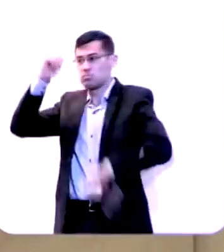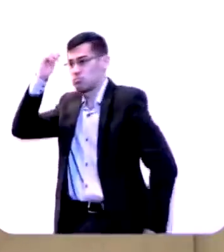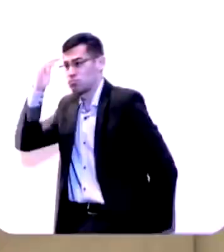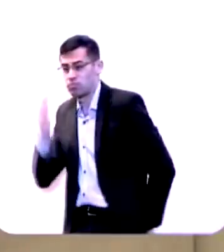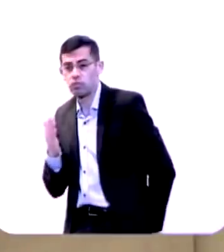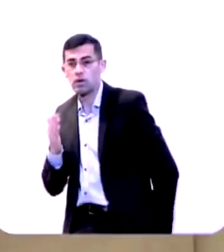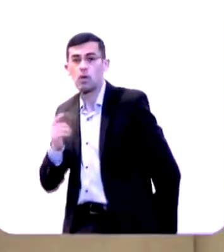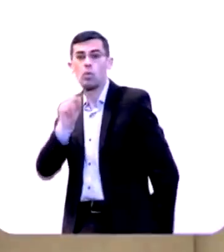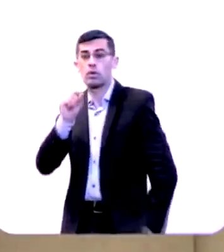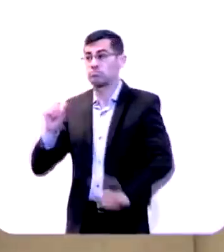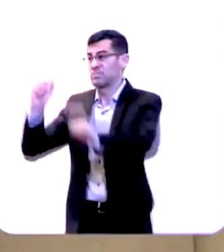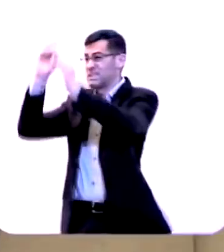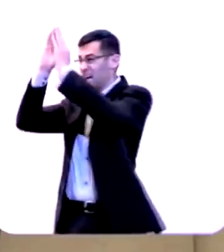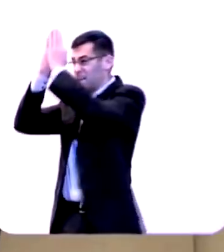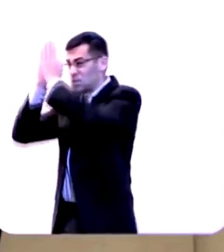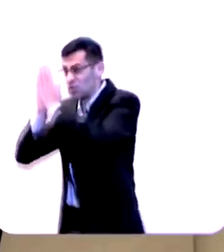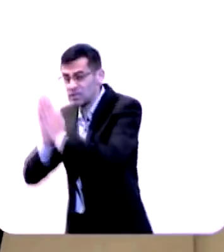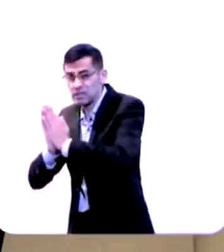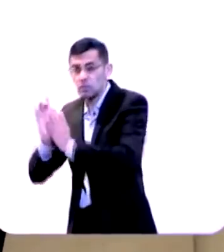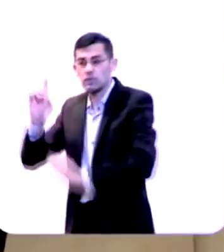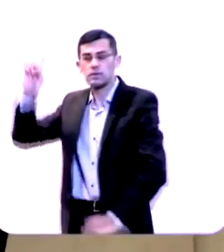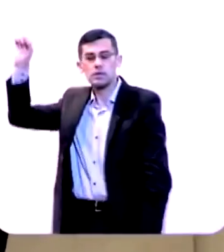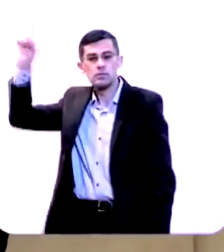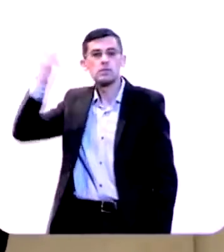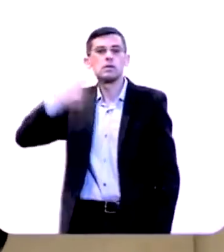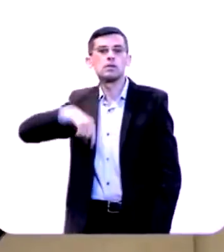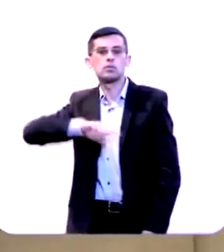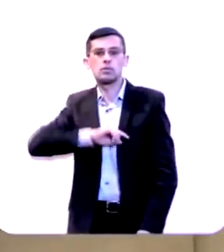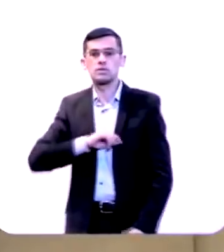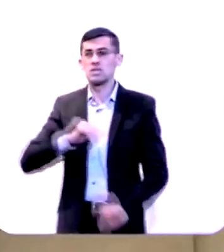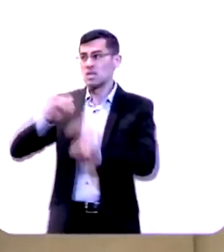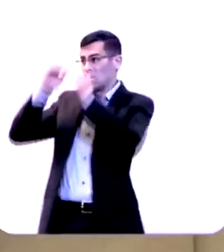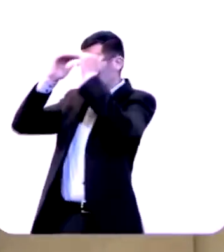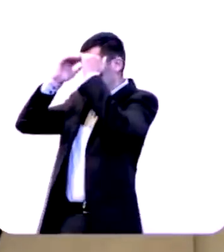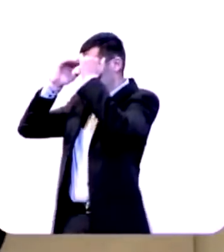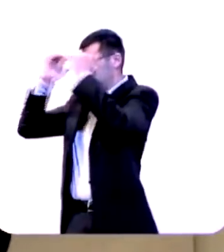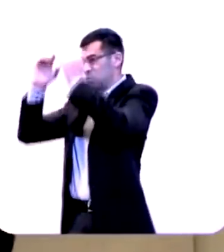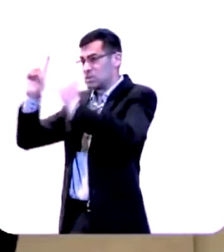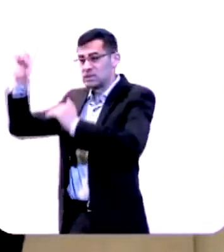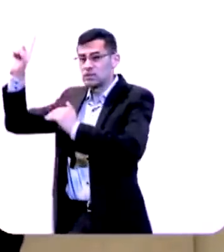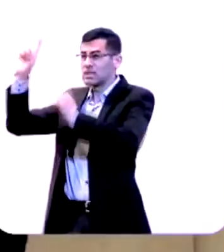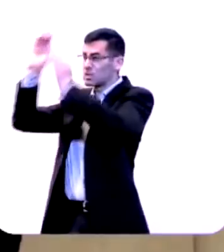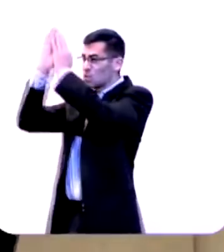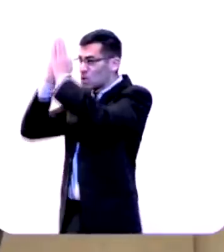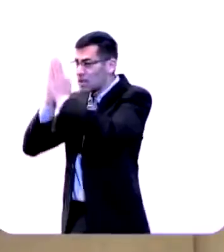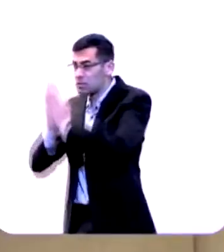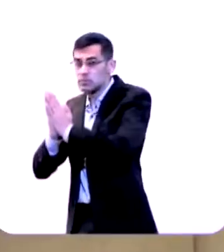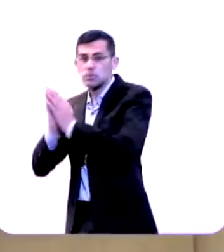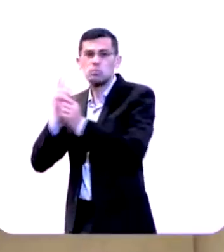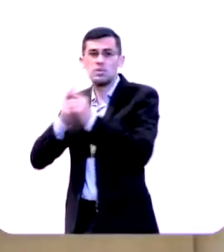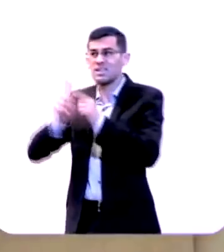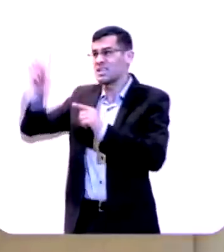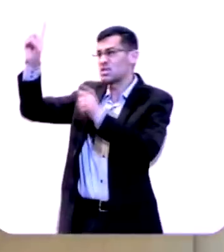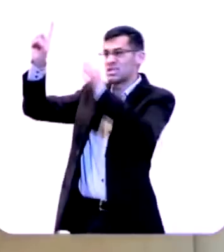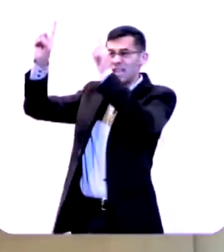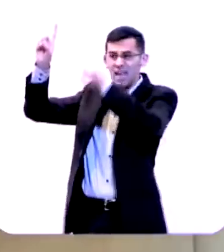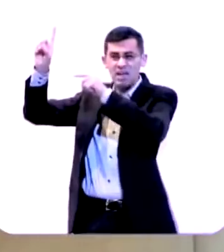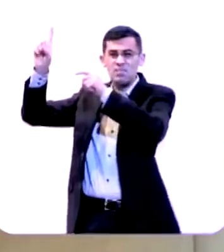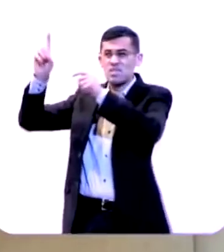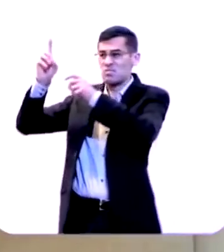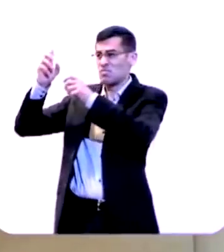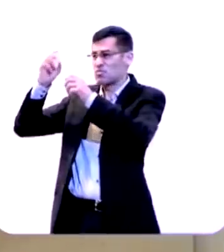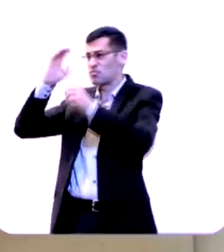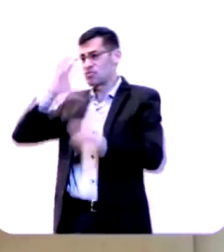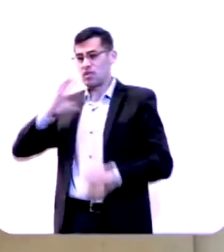passa a ser adoração e a gente então teme a Deus e adora o Senhor por quem ele é porque ele é o nosso